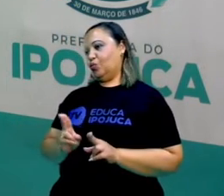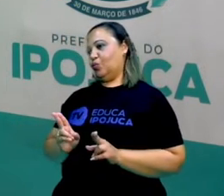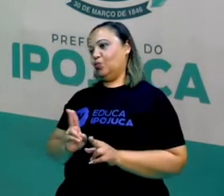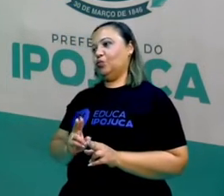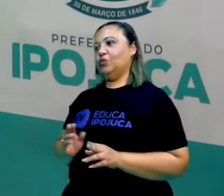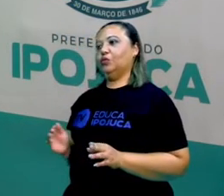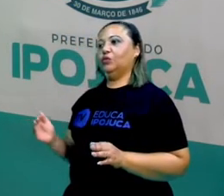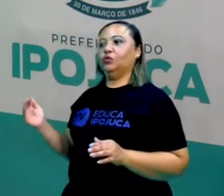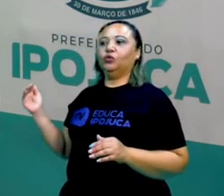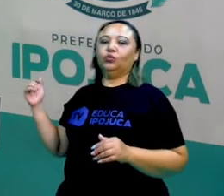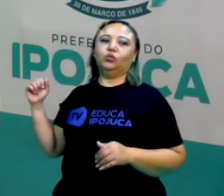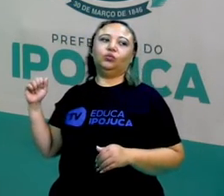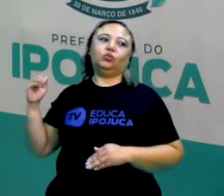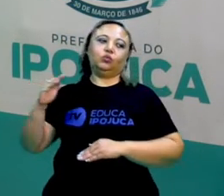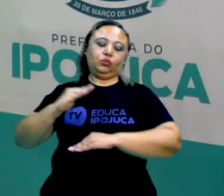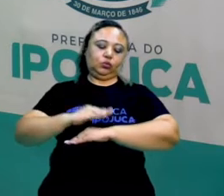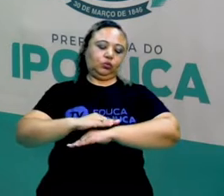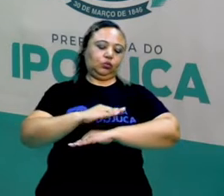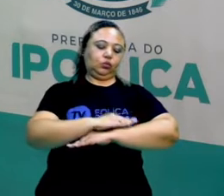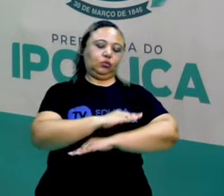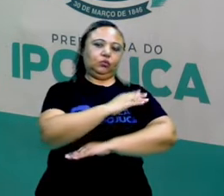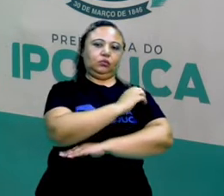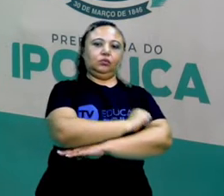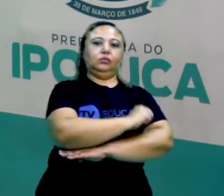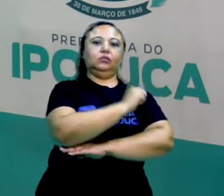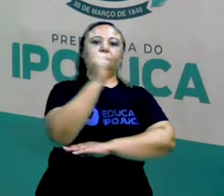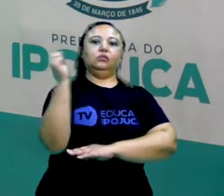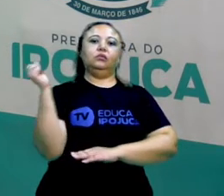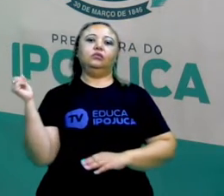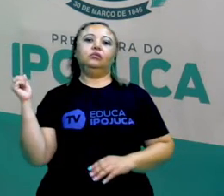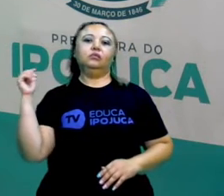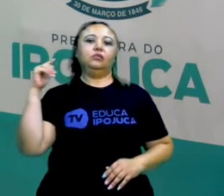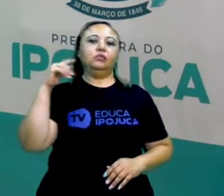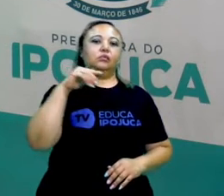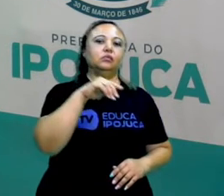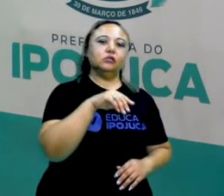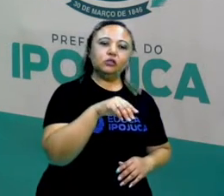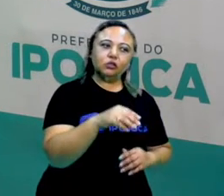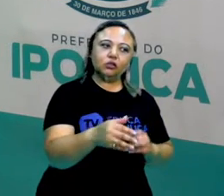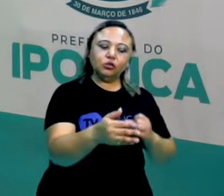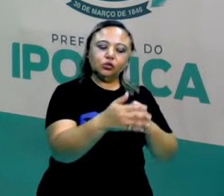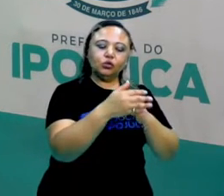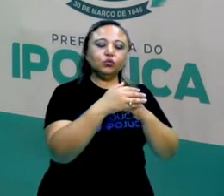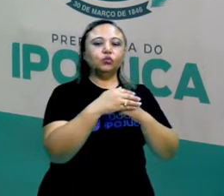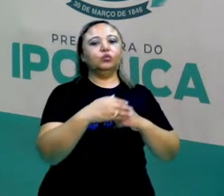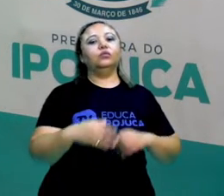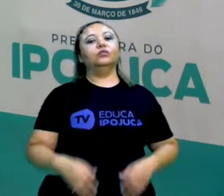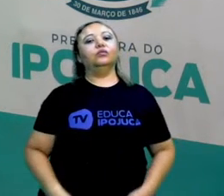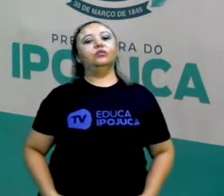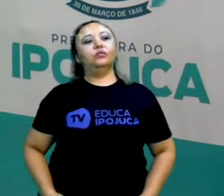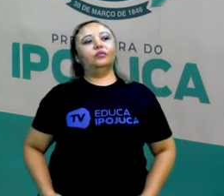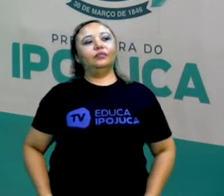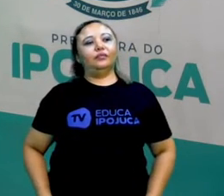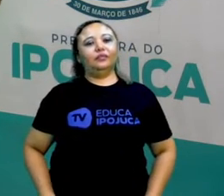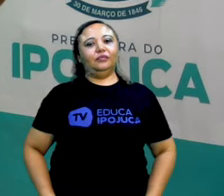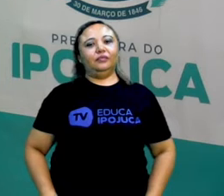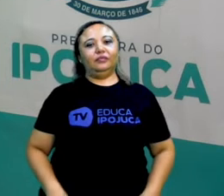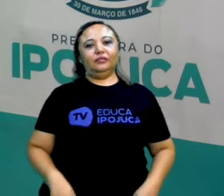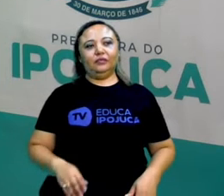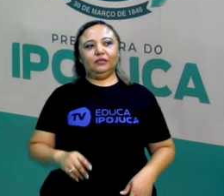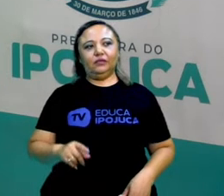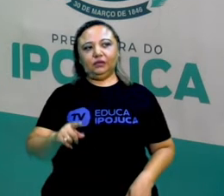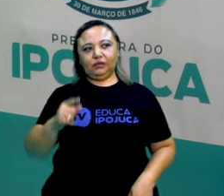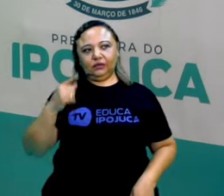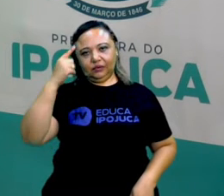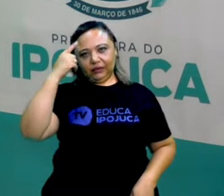janela e entrou ardilosamente, escondidinho ali na viola do urubu. Aí